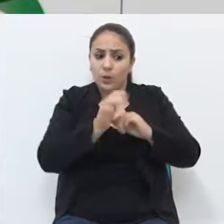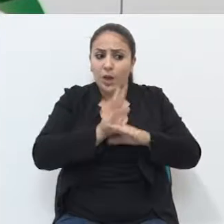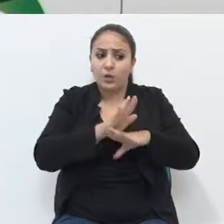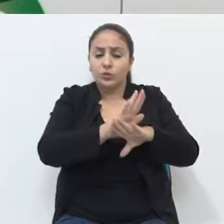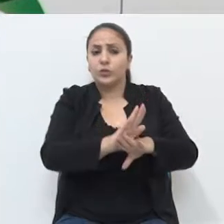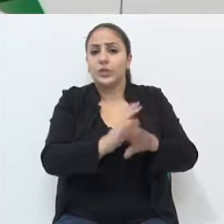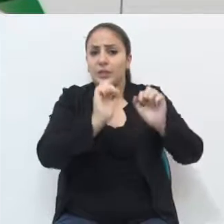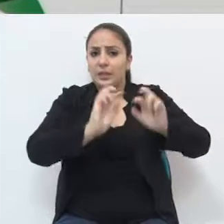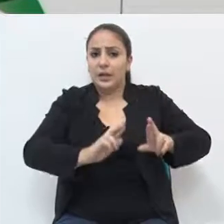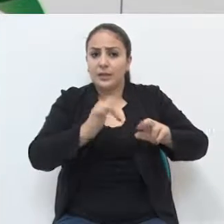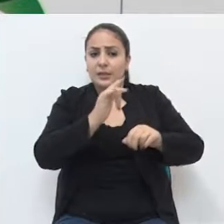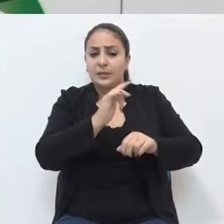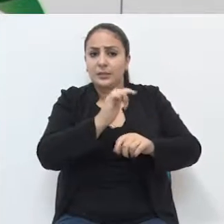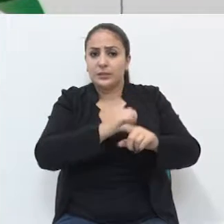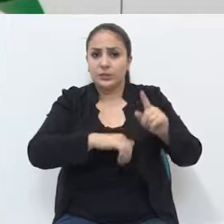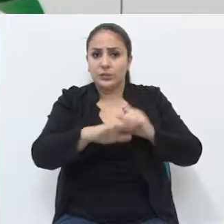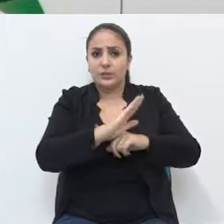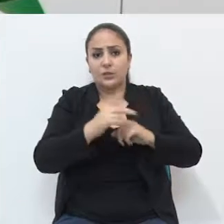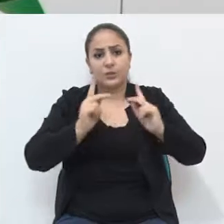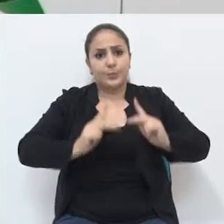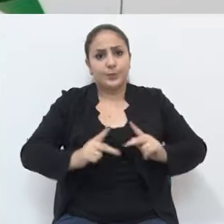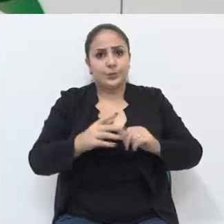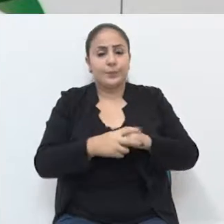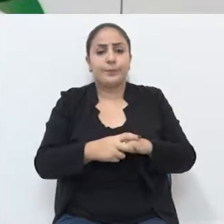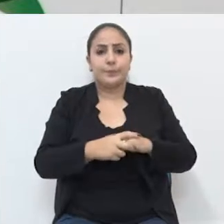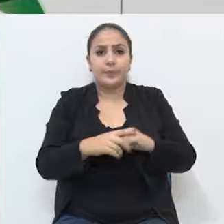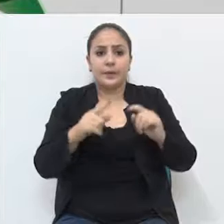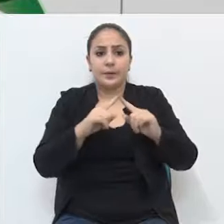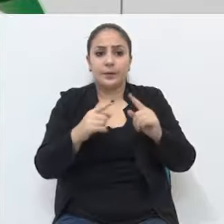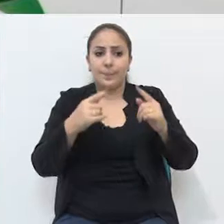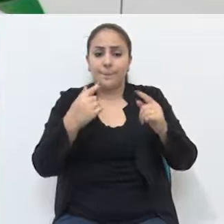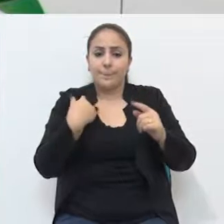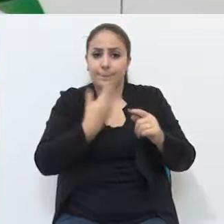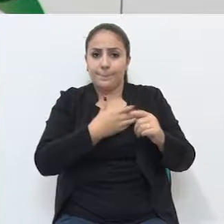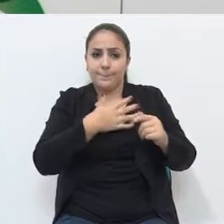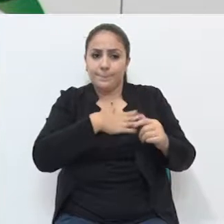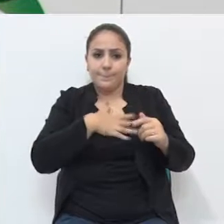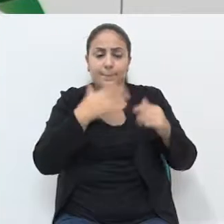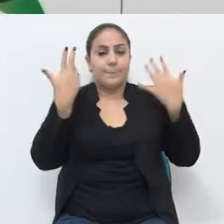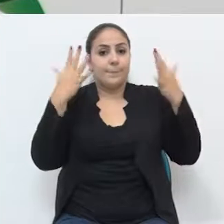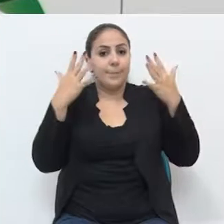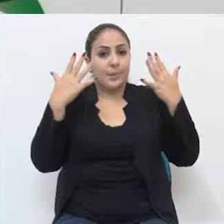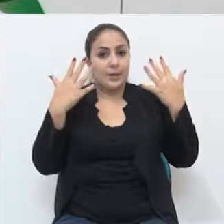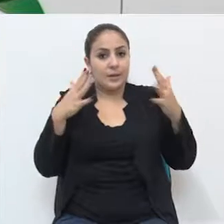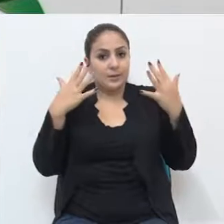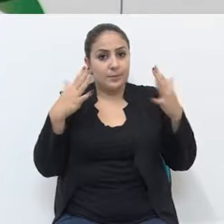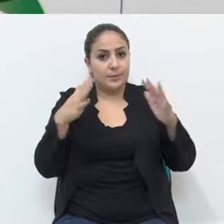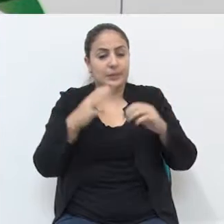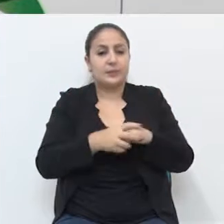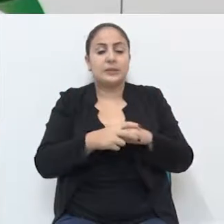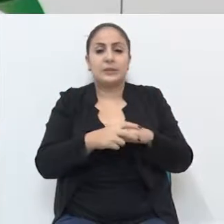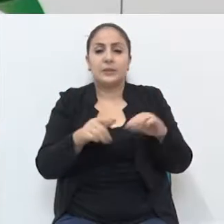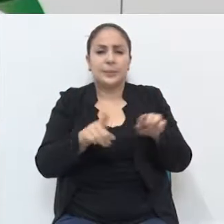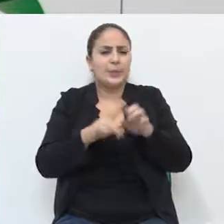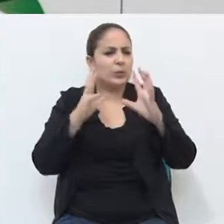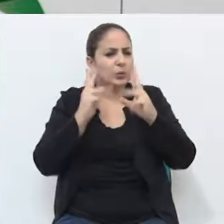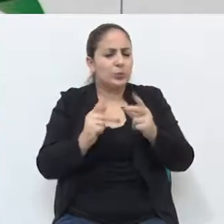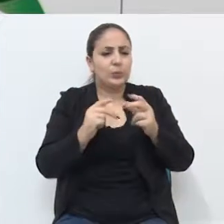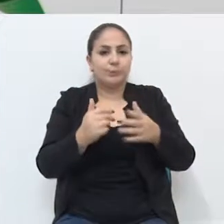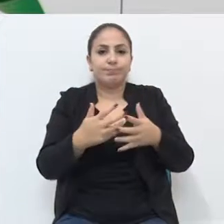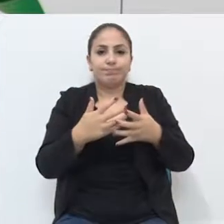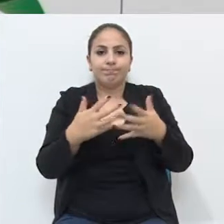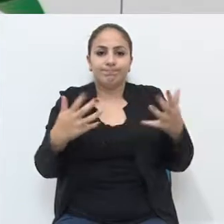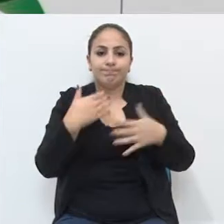ajuda muito no cunho social das pessoas. Então, acho que estamos de parabéns, Poder Legislativo e Poder Executivo,